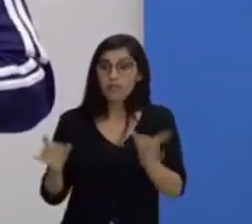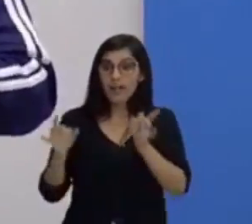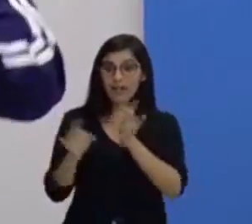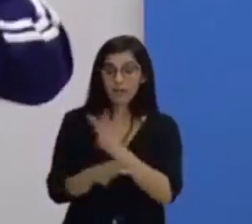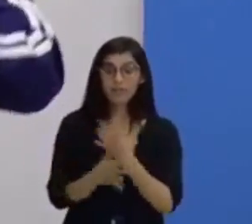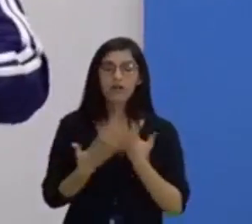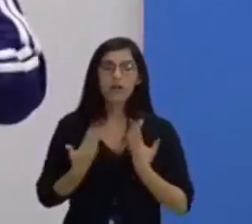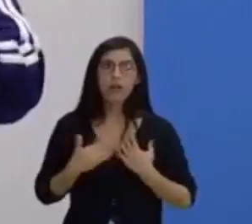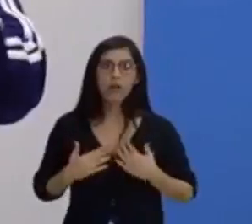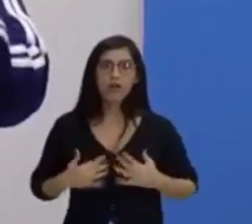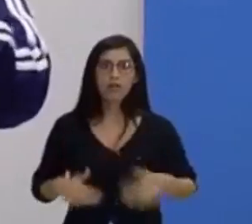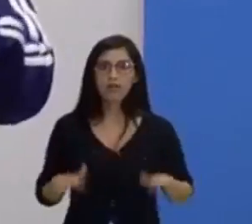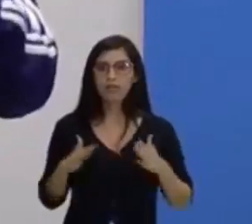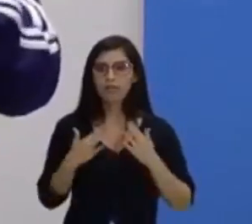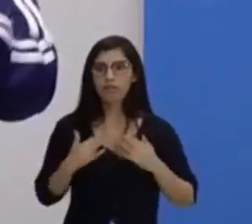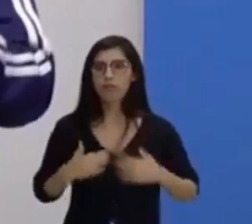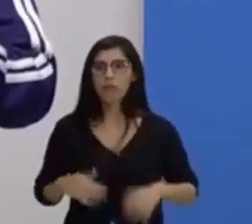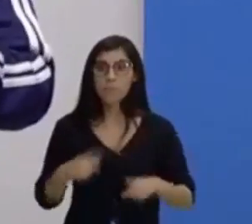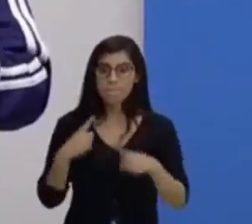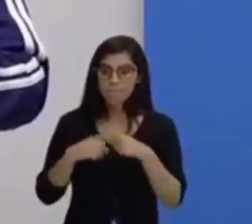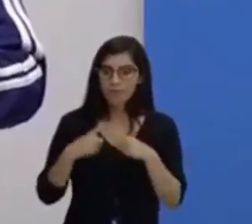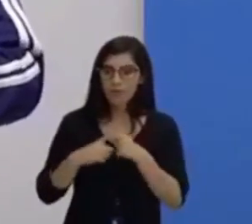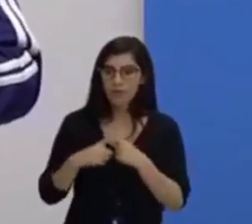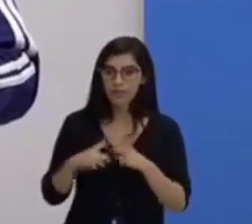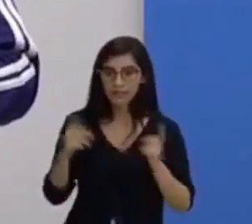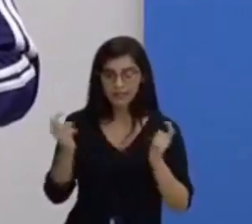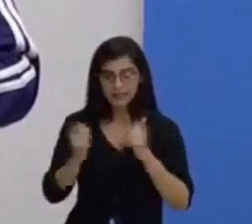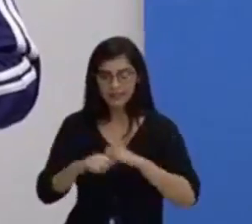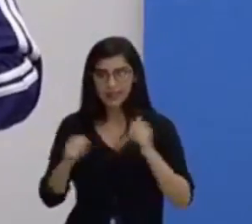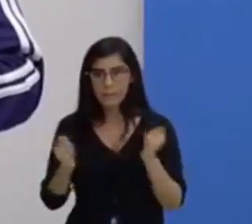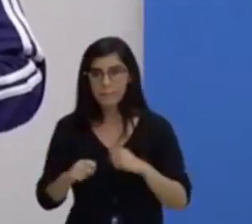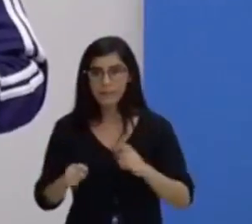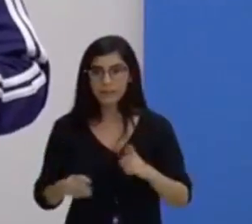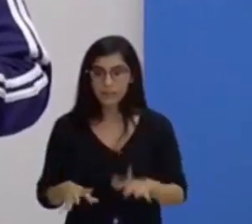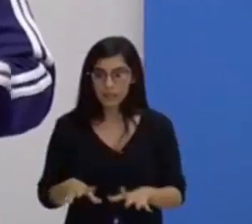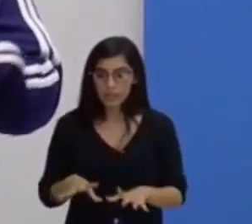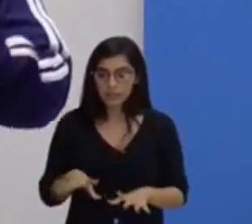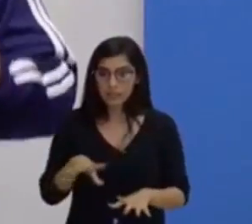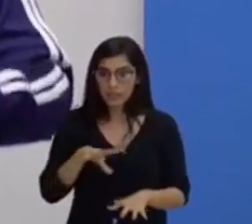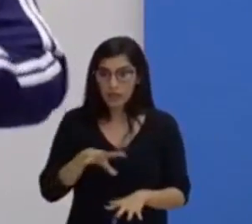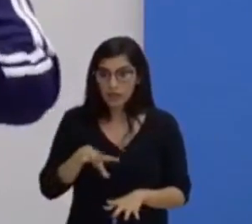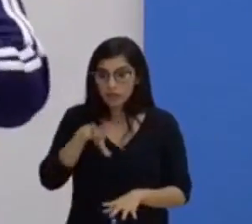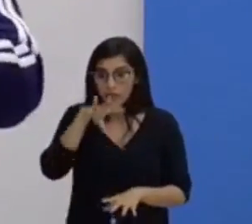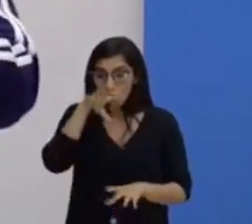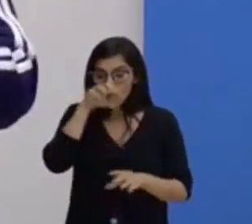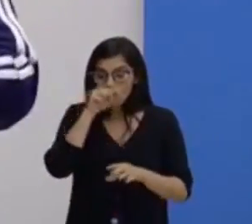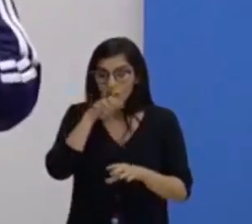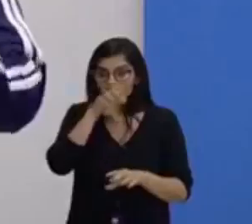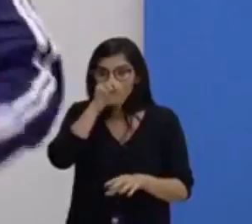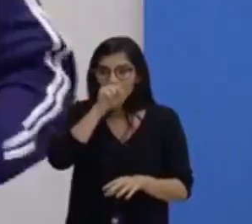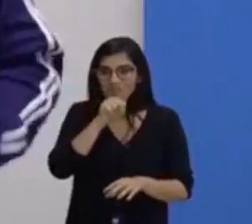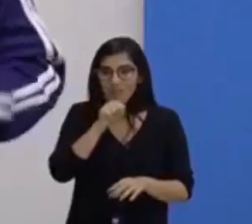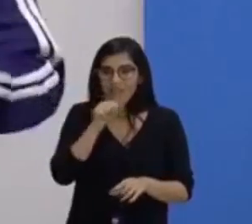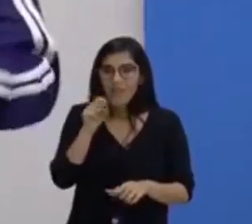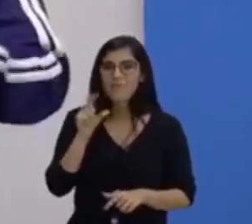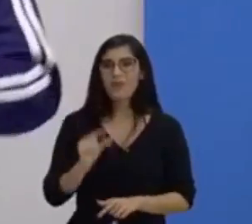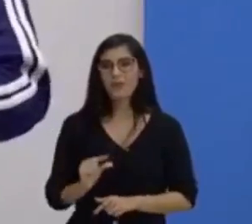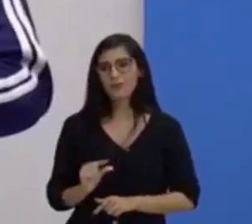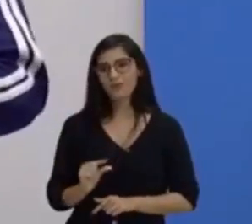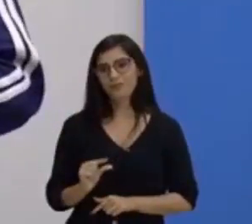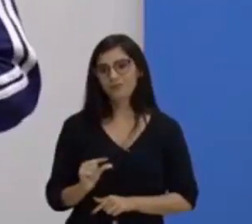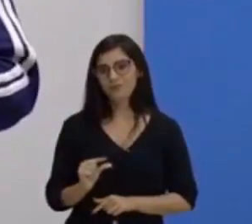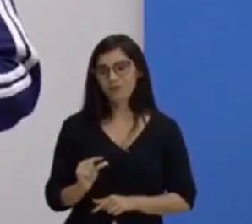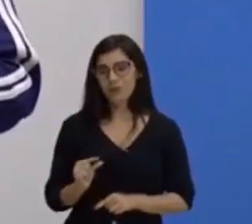no chão. Por quê? Porque a sua capacidade de absorção de oxigênio foi inferior ao